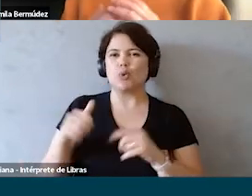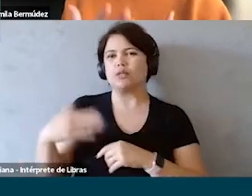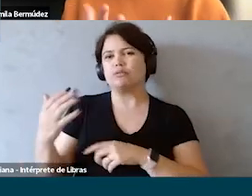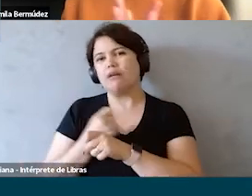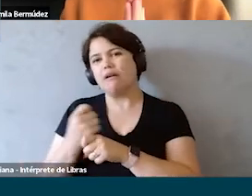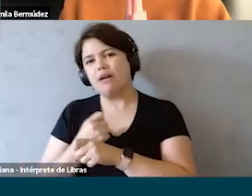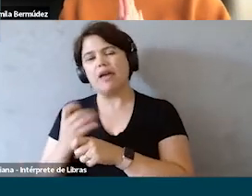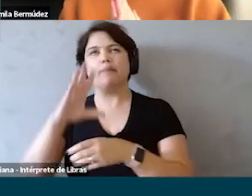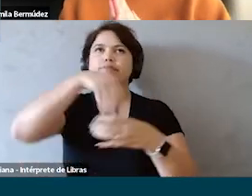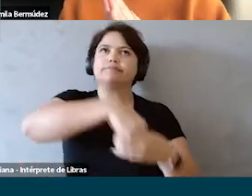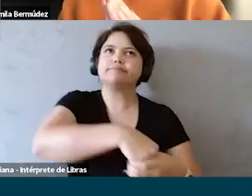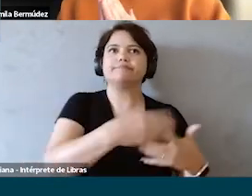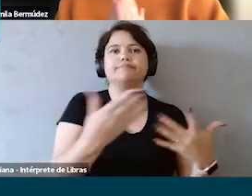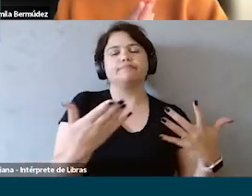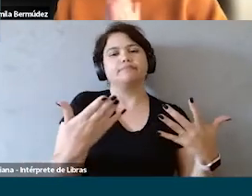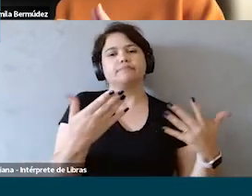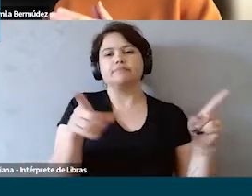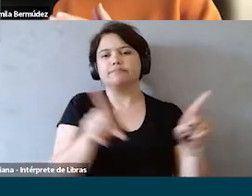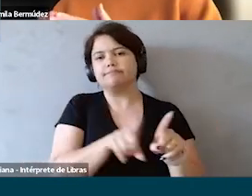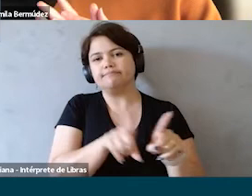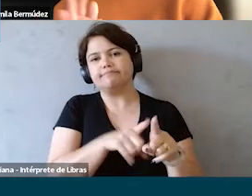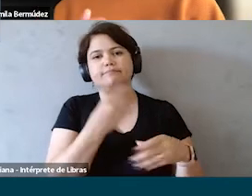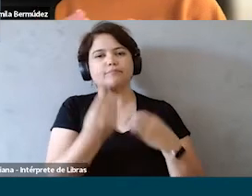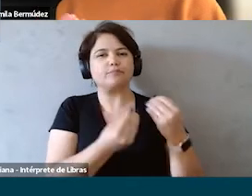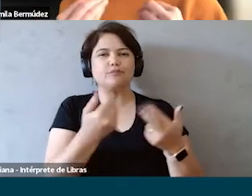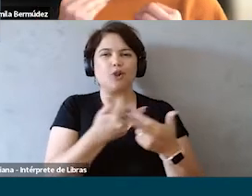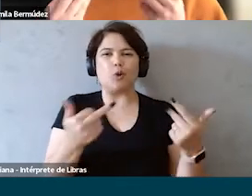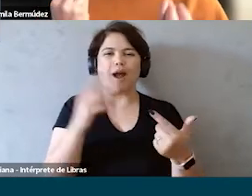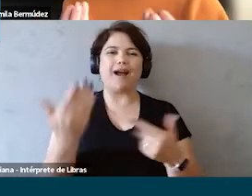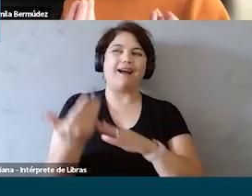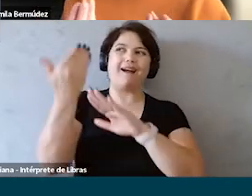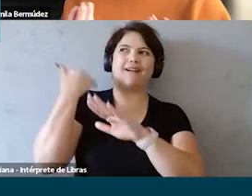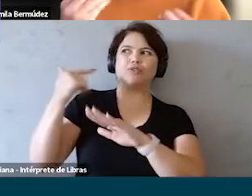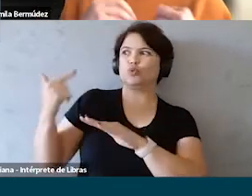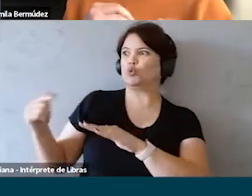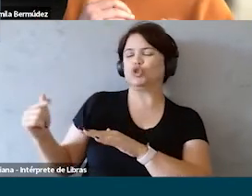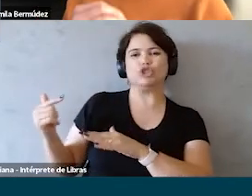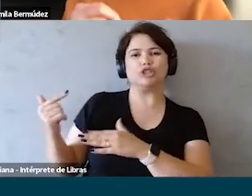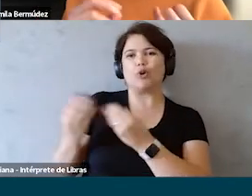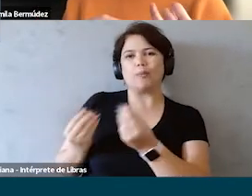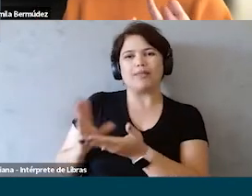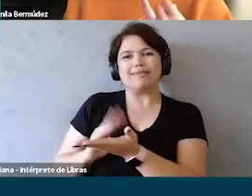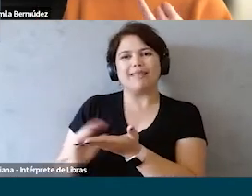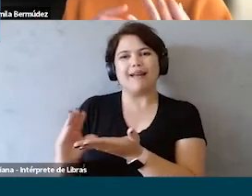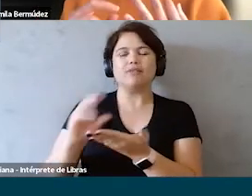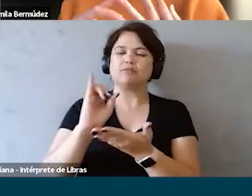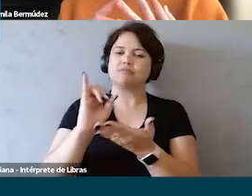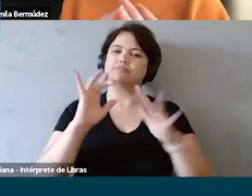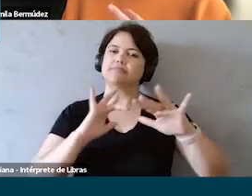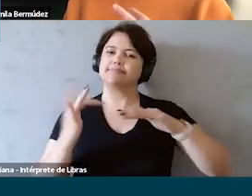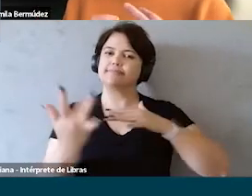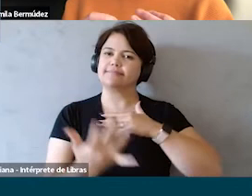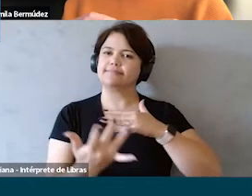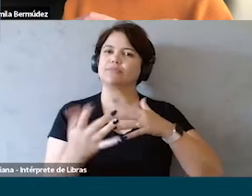dentro. E, também, dados da survey, com coisas que a gente não tinha dados internos, como redes sociais,